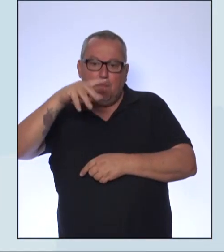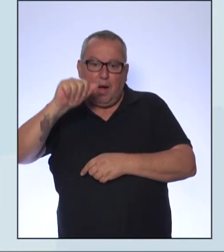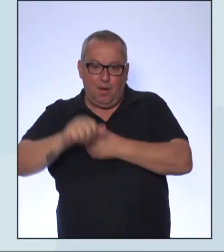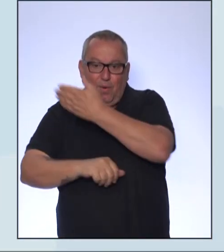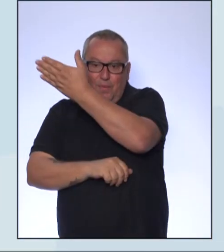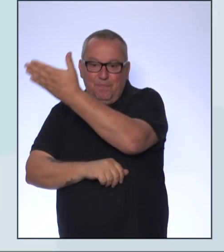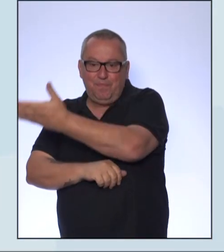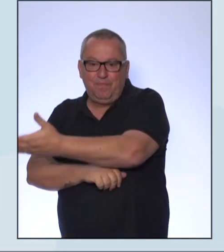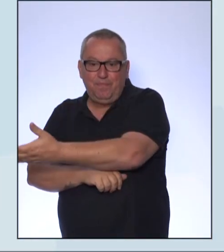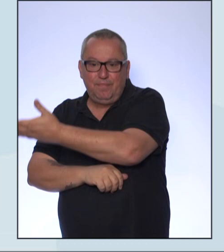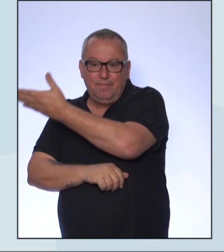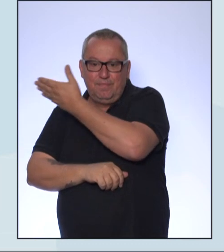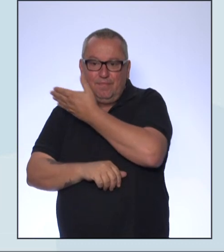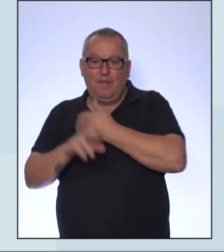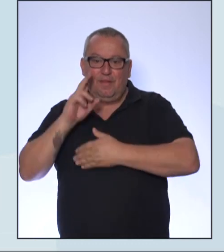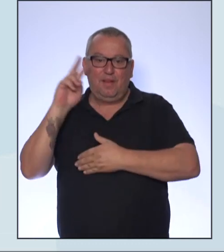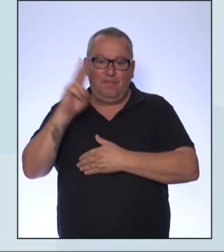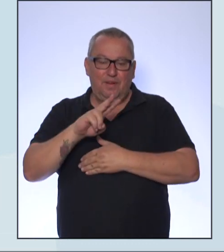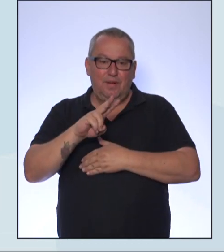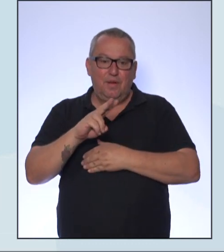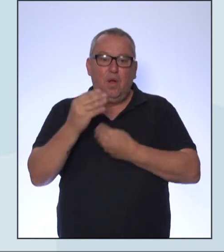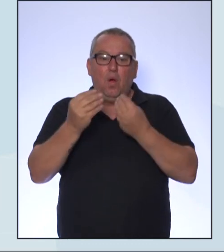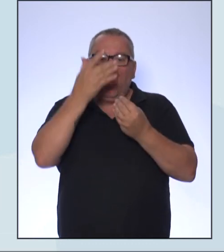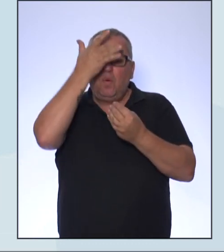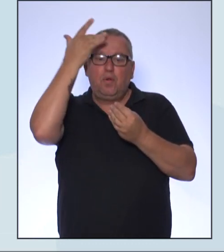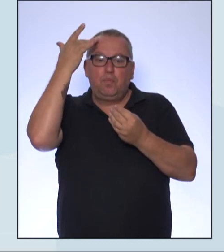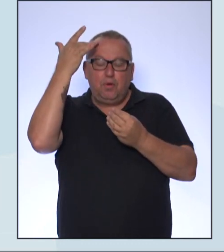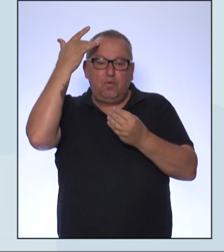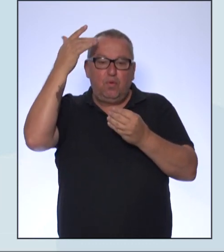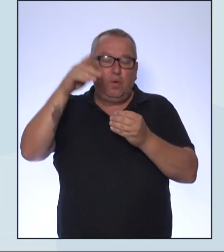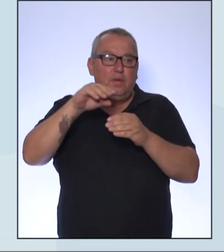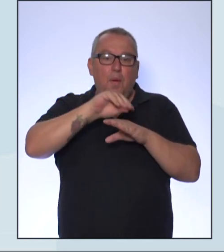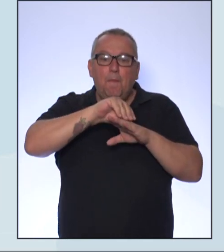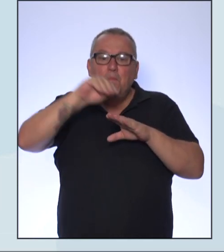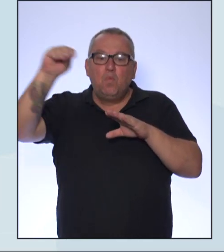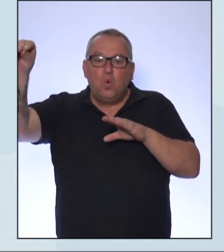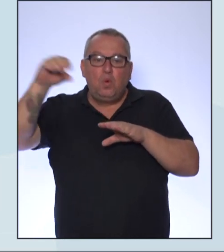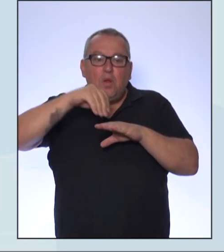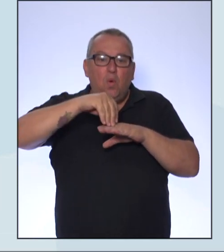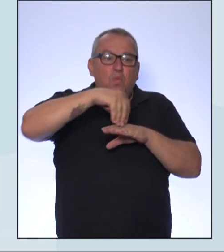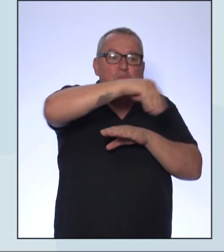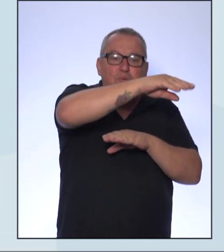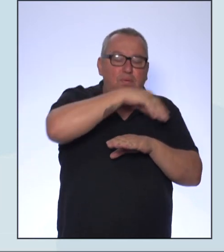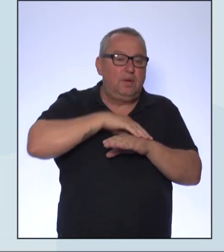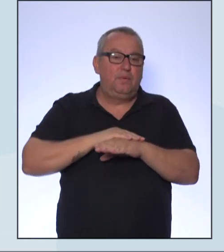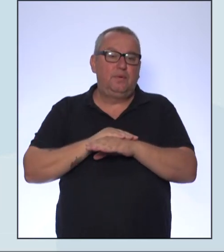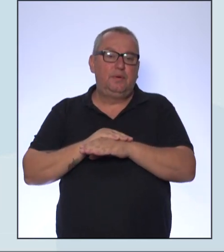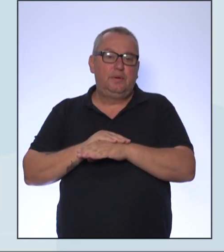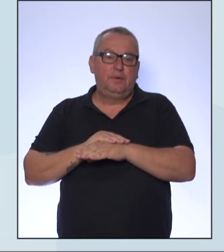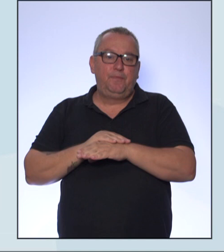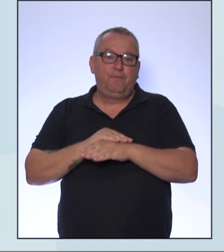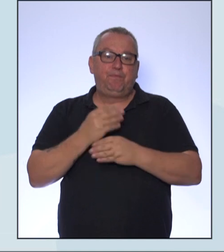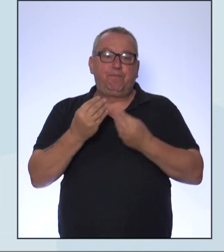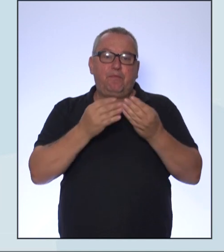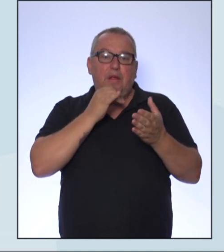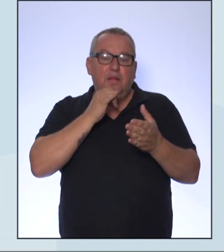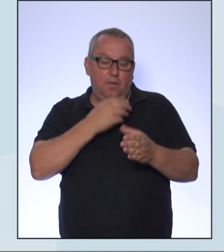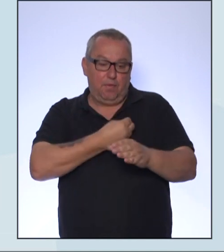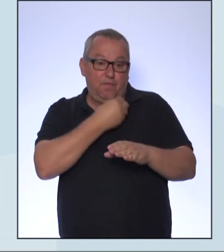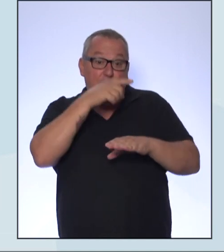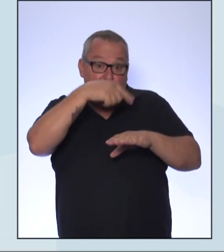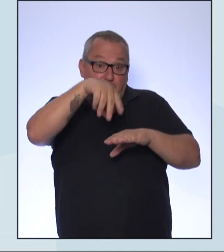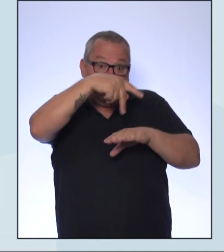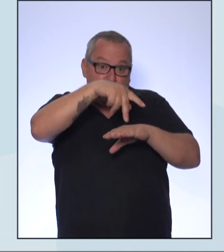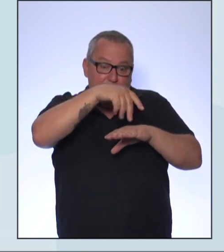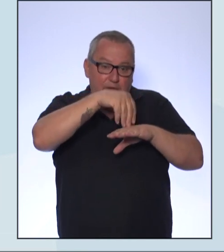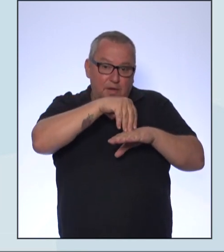rotas de dispersão da população humana. Então, nós vamos fazer algumas observações referentes a esse mapa.